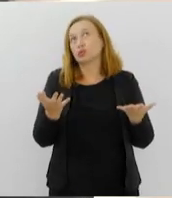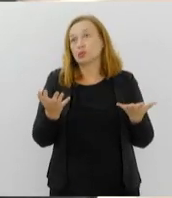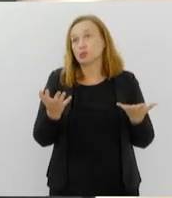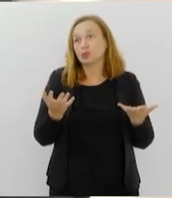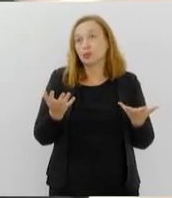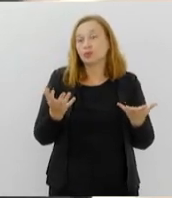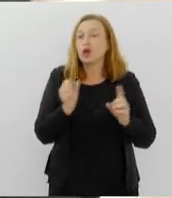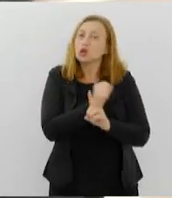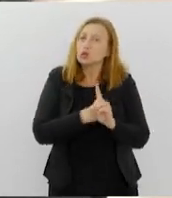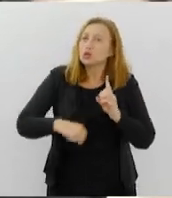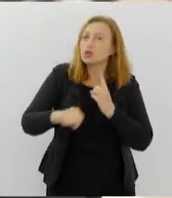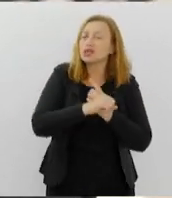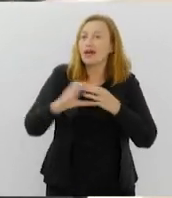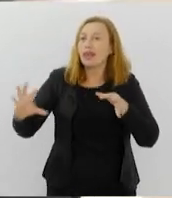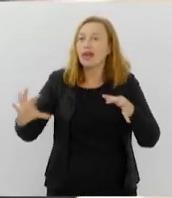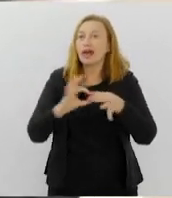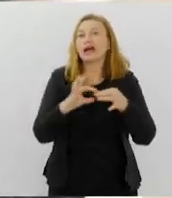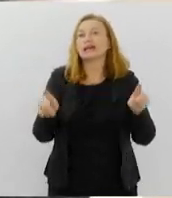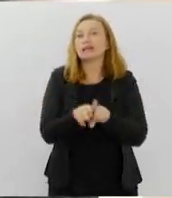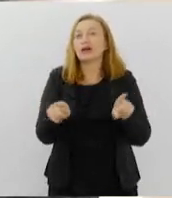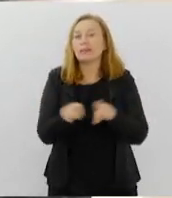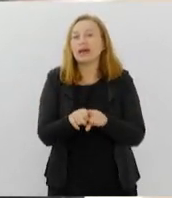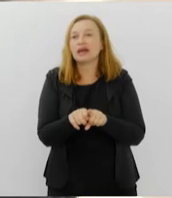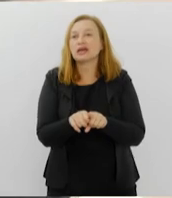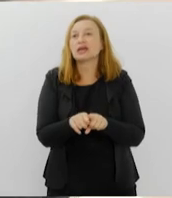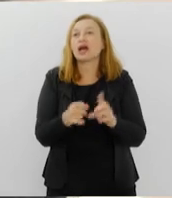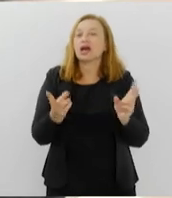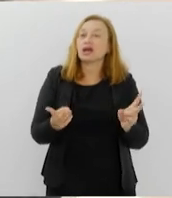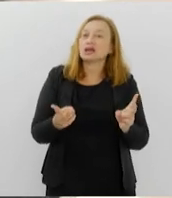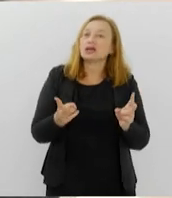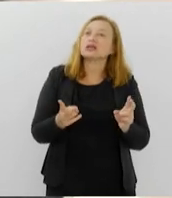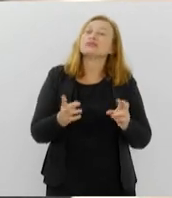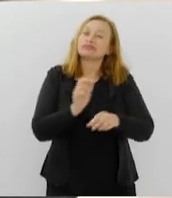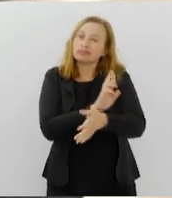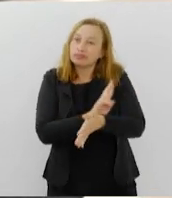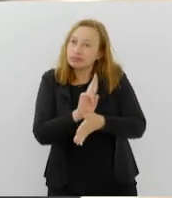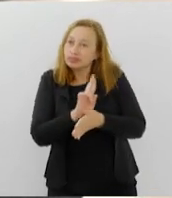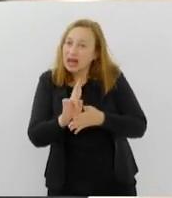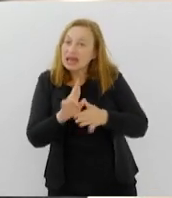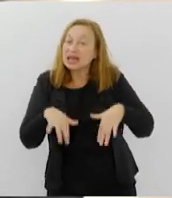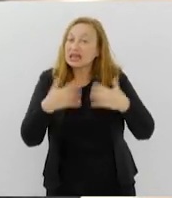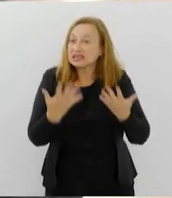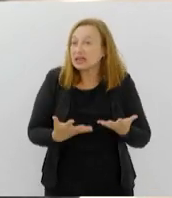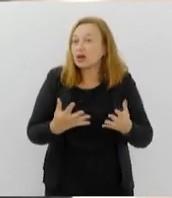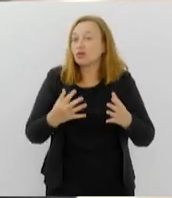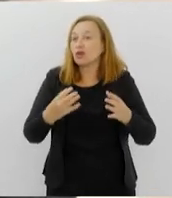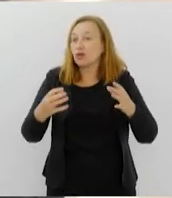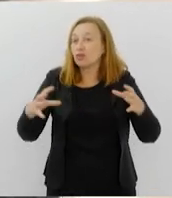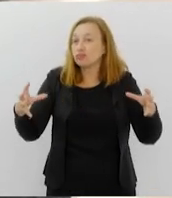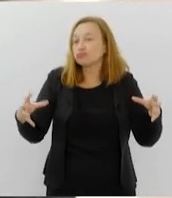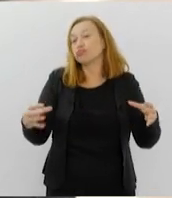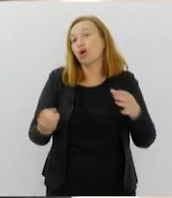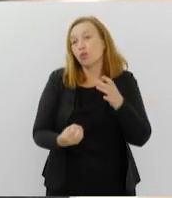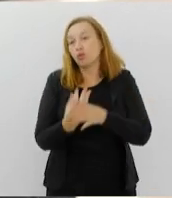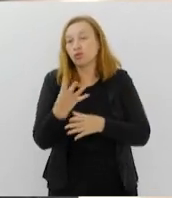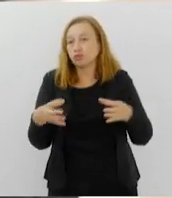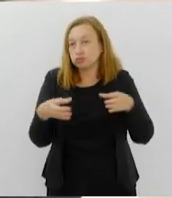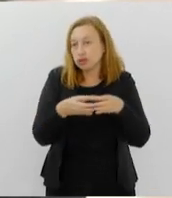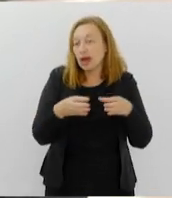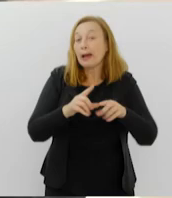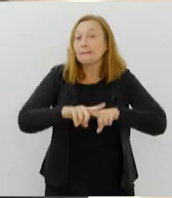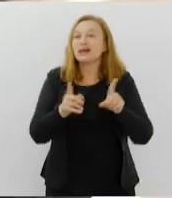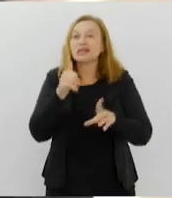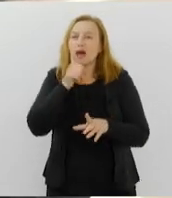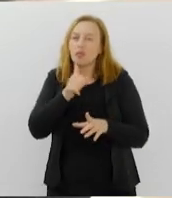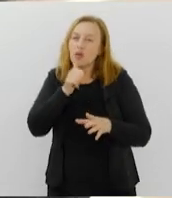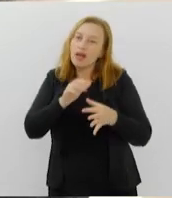sociais ligadas também, a gente tem questões raciais, então é uma construção. Mas as mulheres estão aí